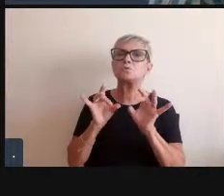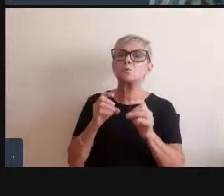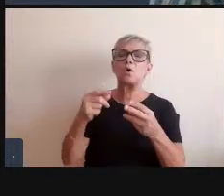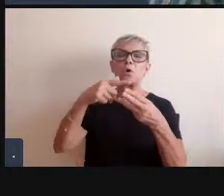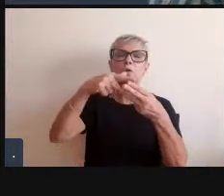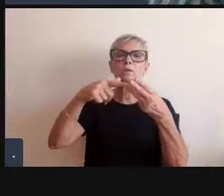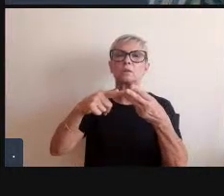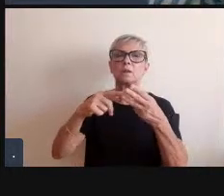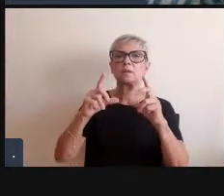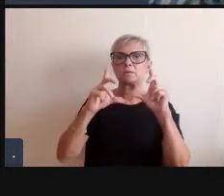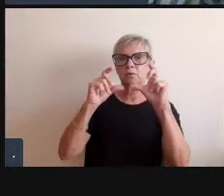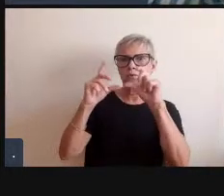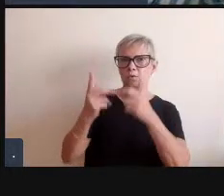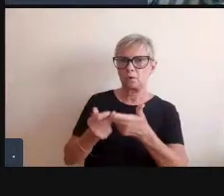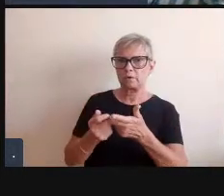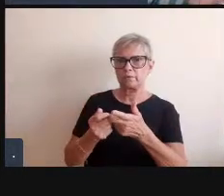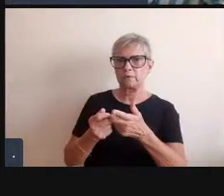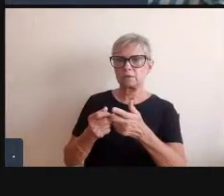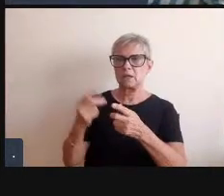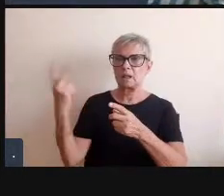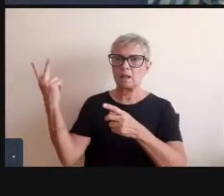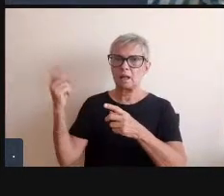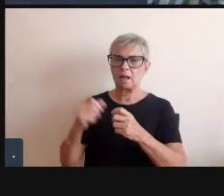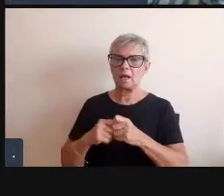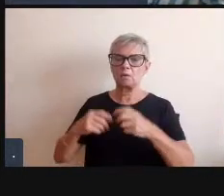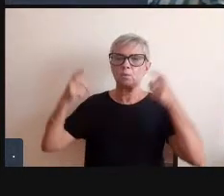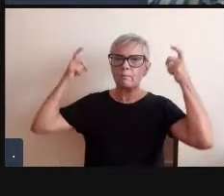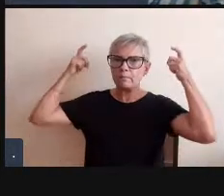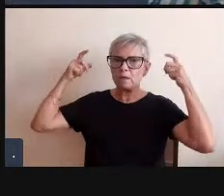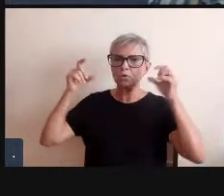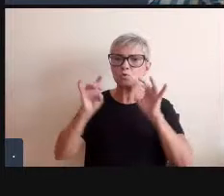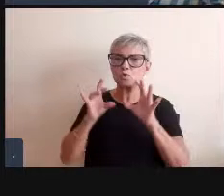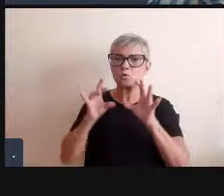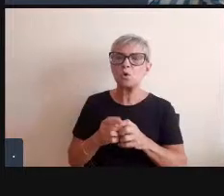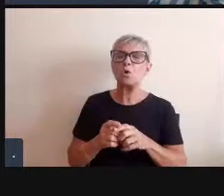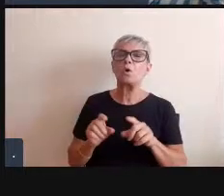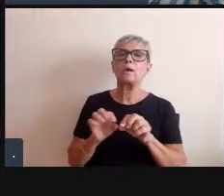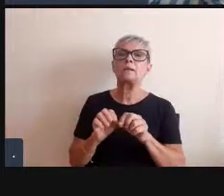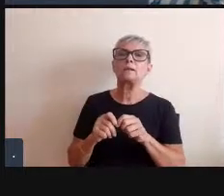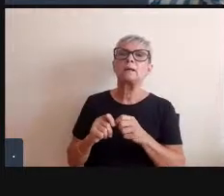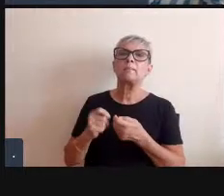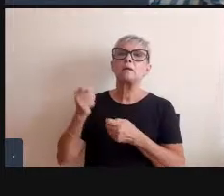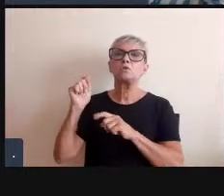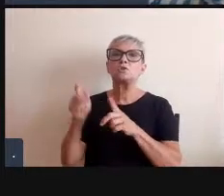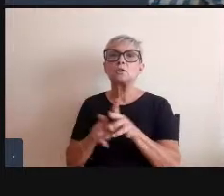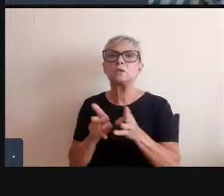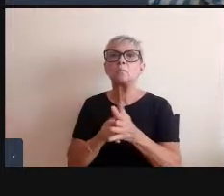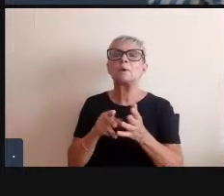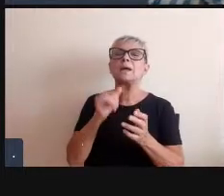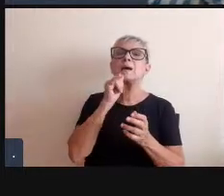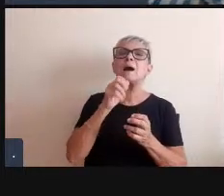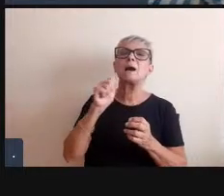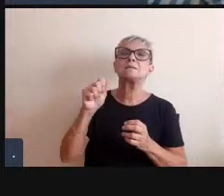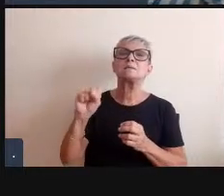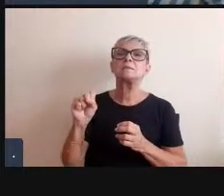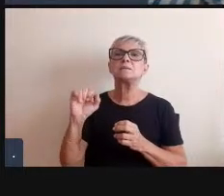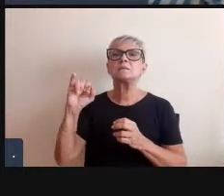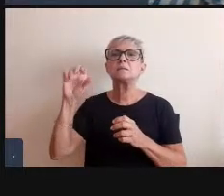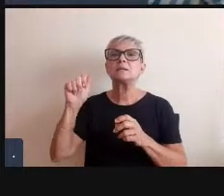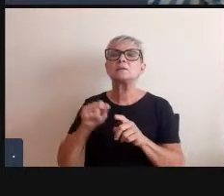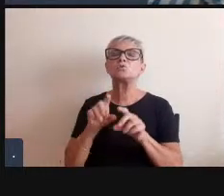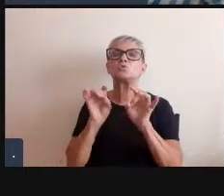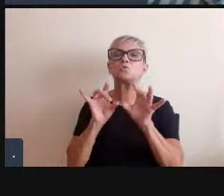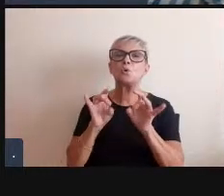um casal do México e um do Chile e acabou da Ásia são oito colocando